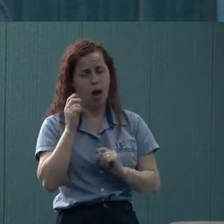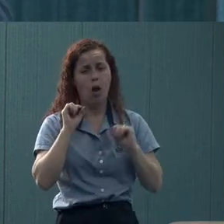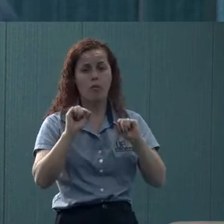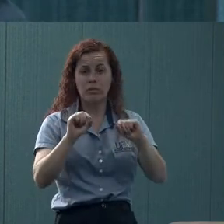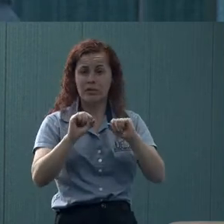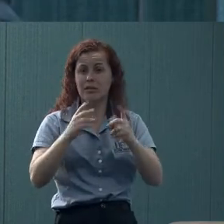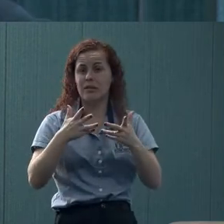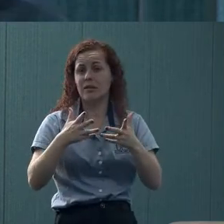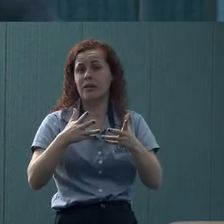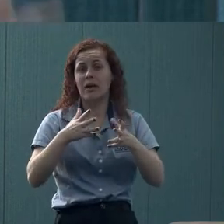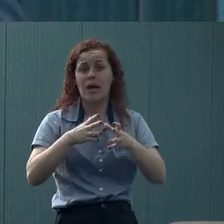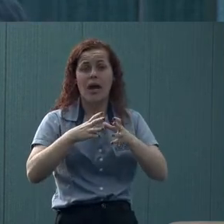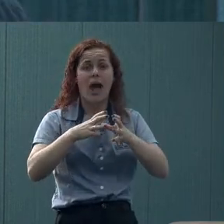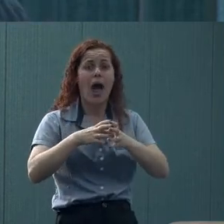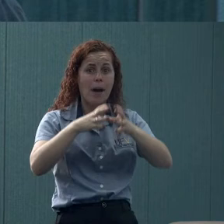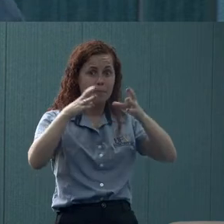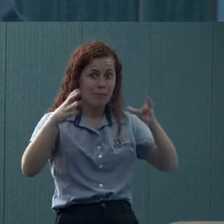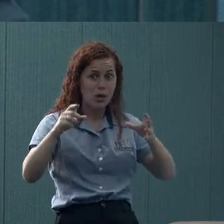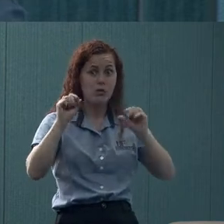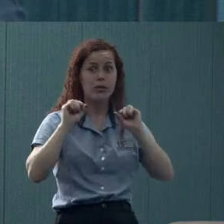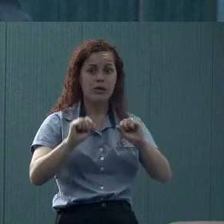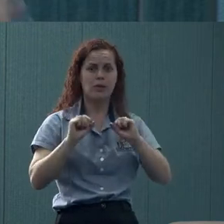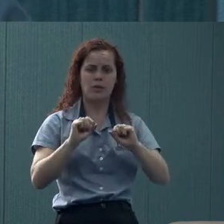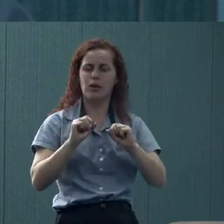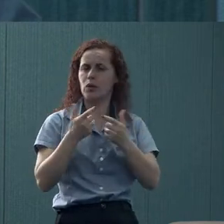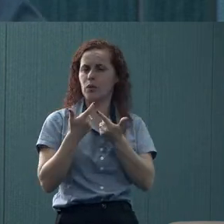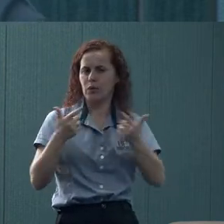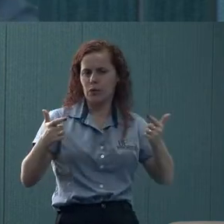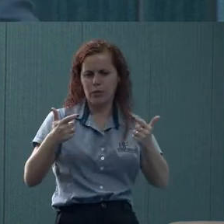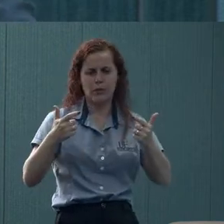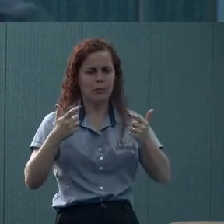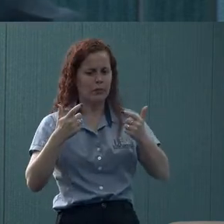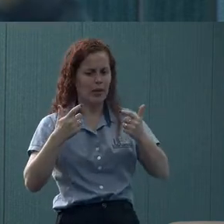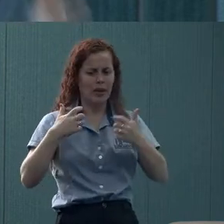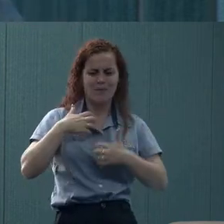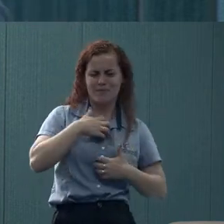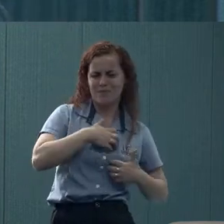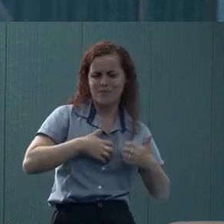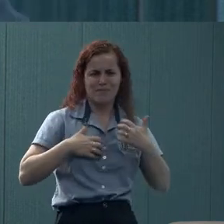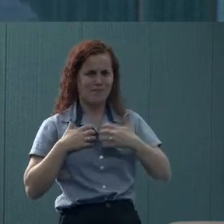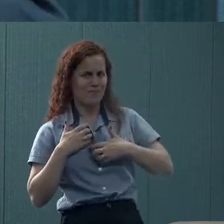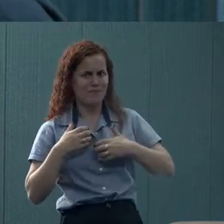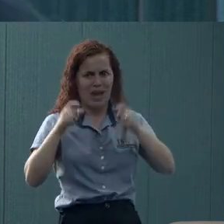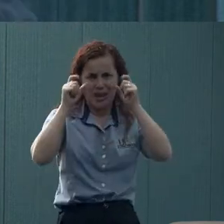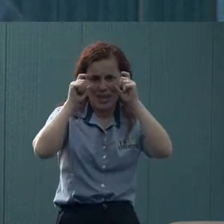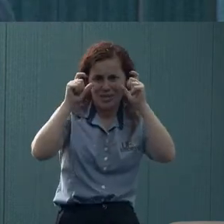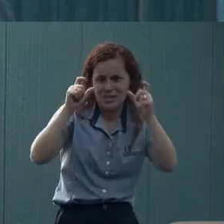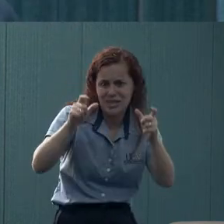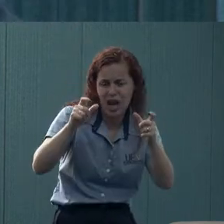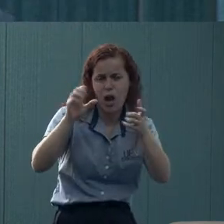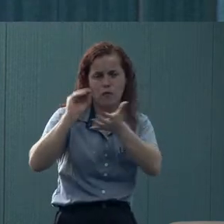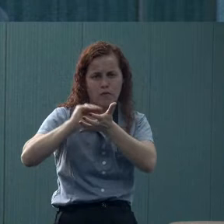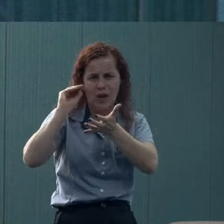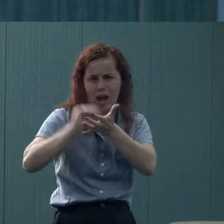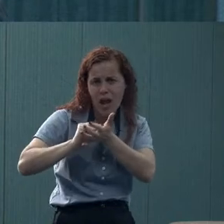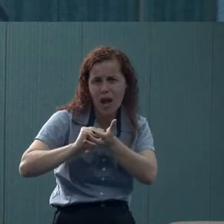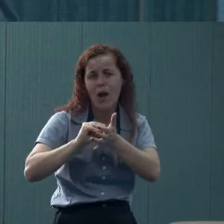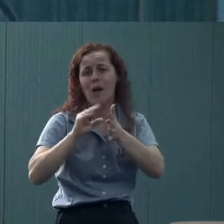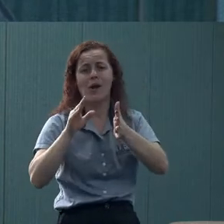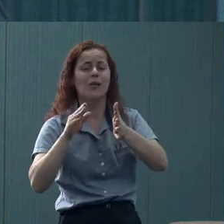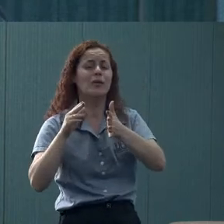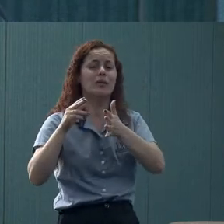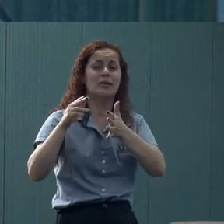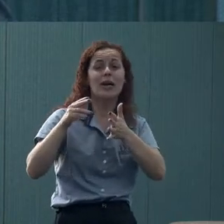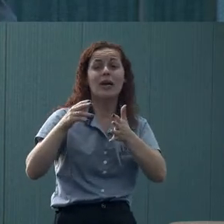nem grande parte desses casos não tem uma questão de transtorno, de déficit de atenção, como as pessoas já chegam